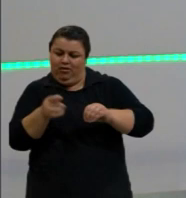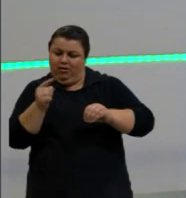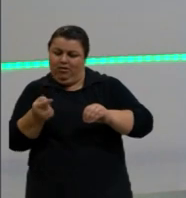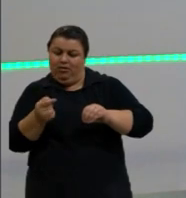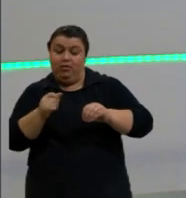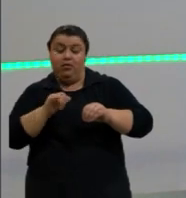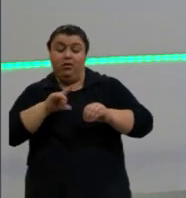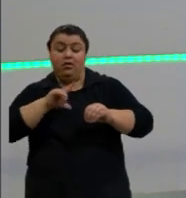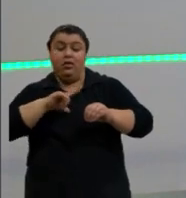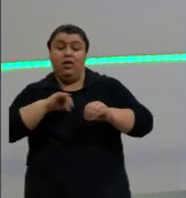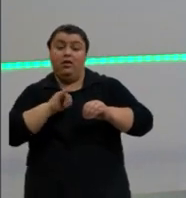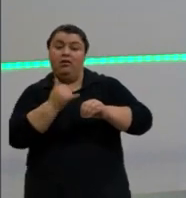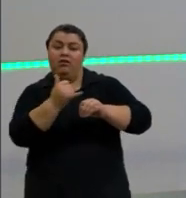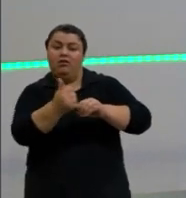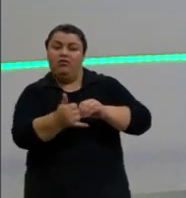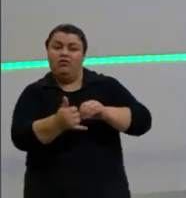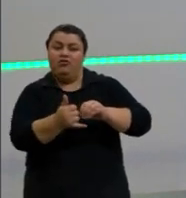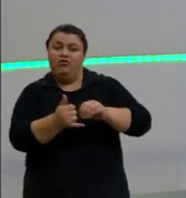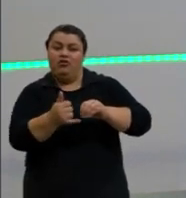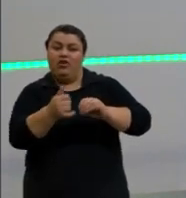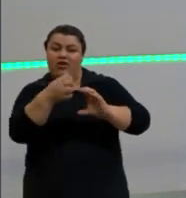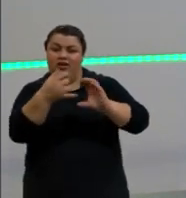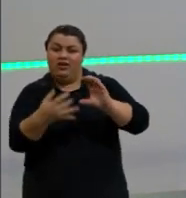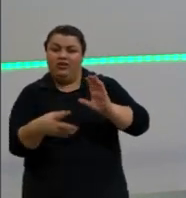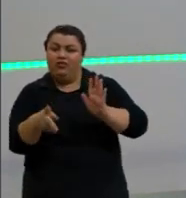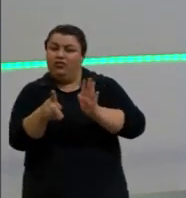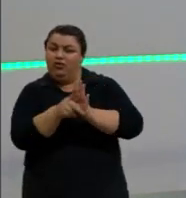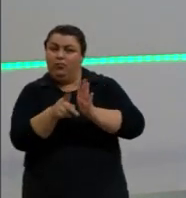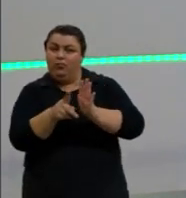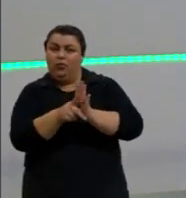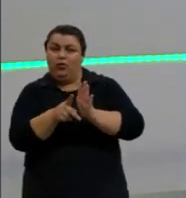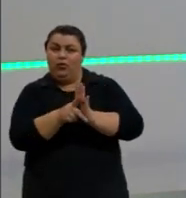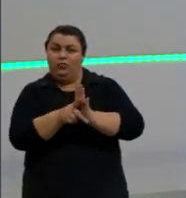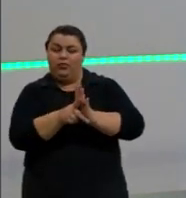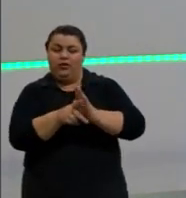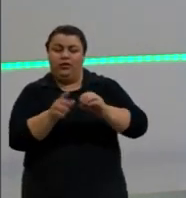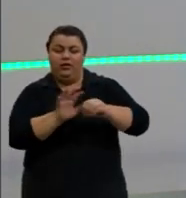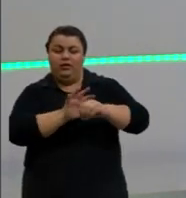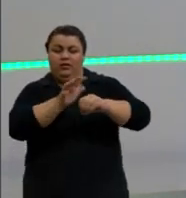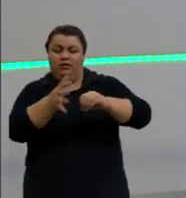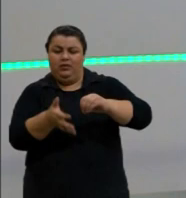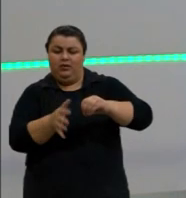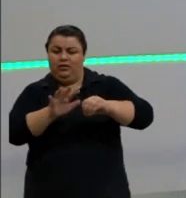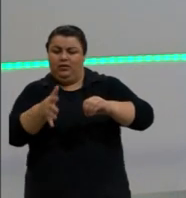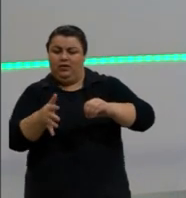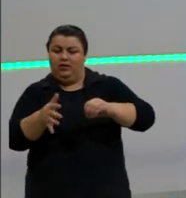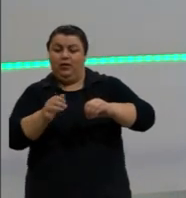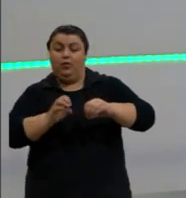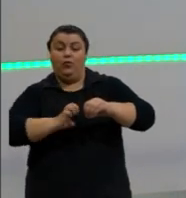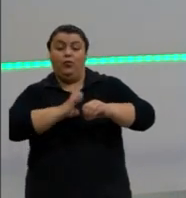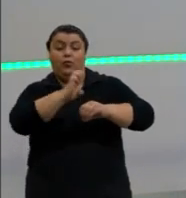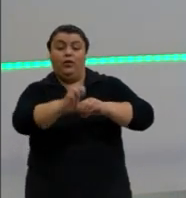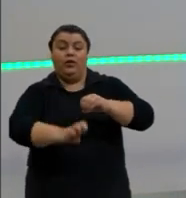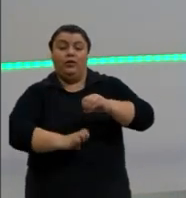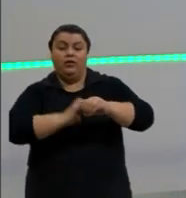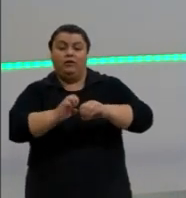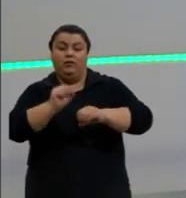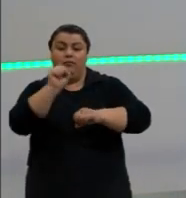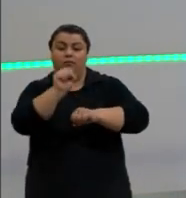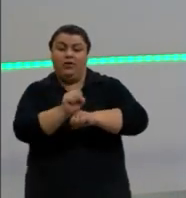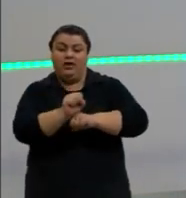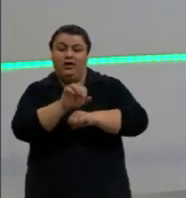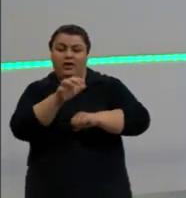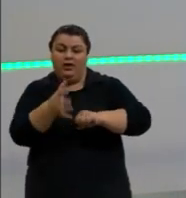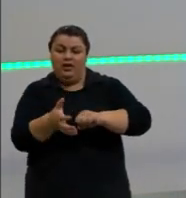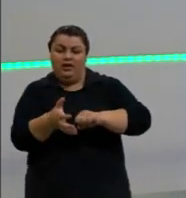e o elétron, quando estava na mesma camada, ele estava num estado estacionário, porque ele não